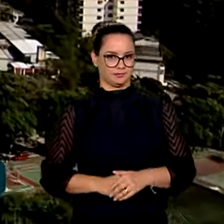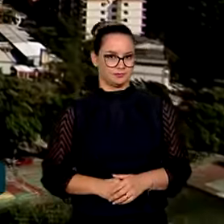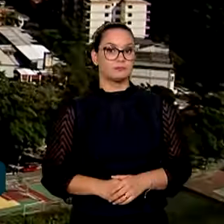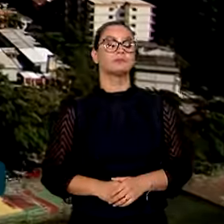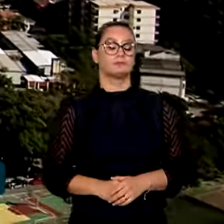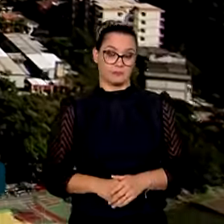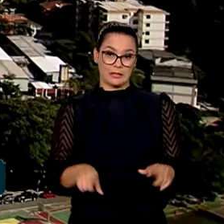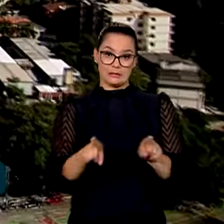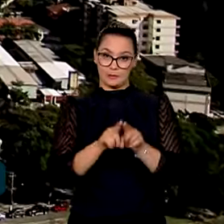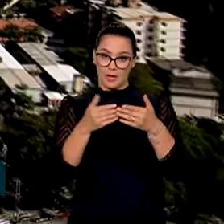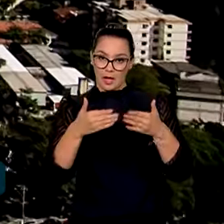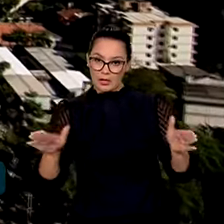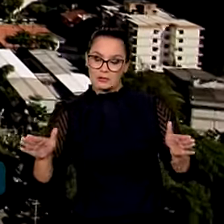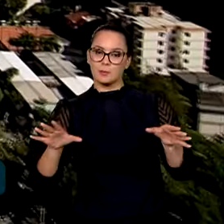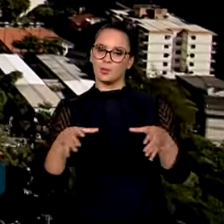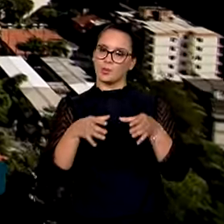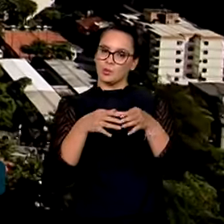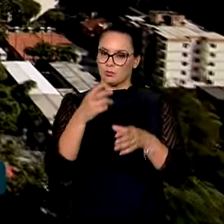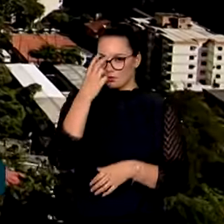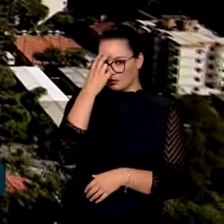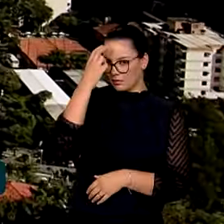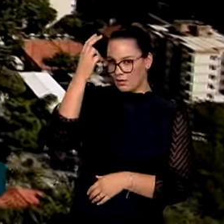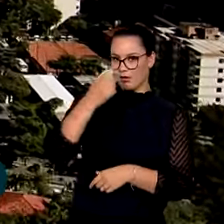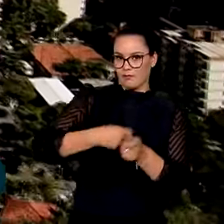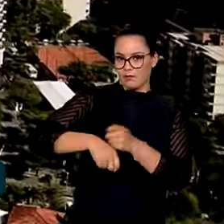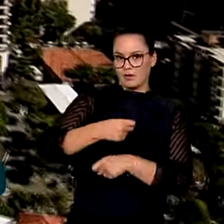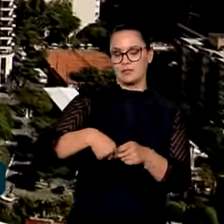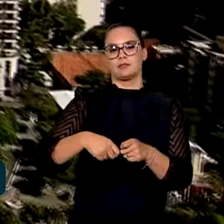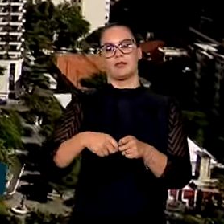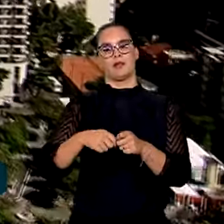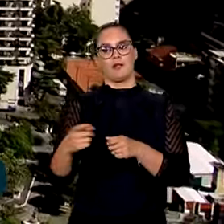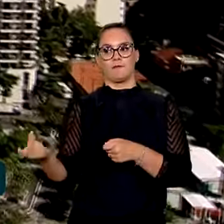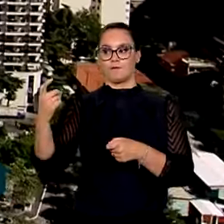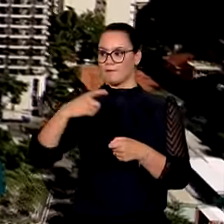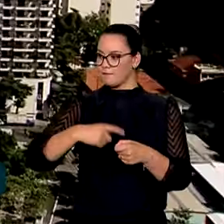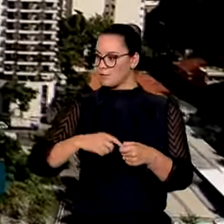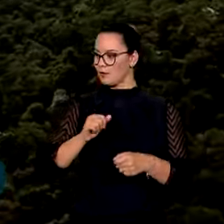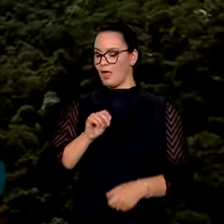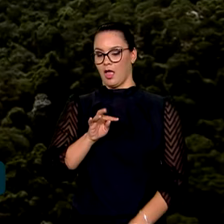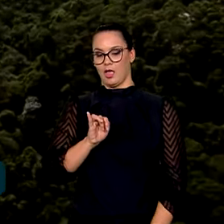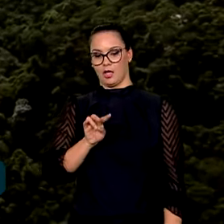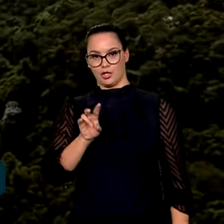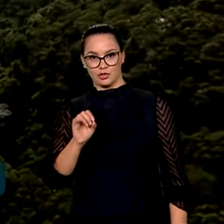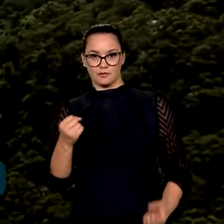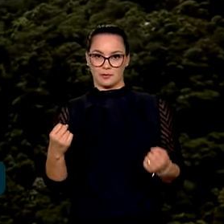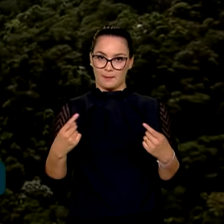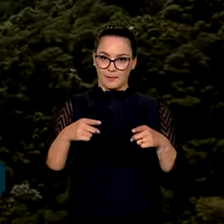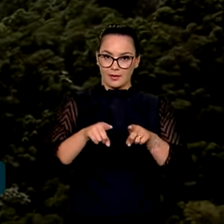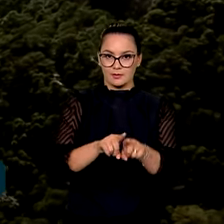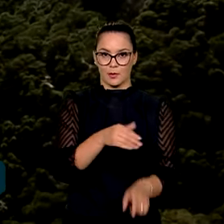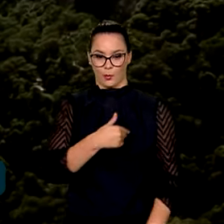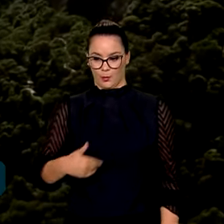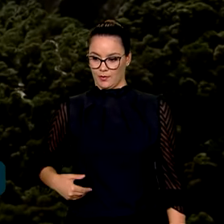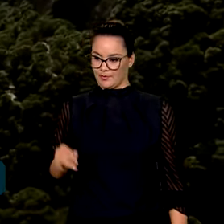elas, está o lançamento de um comitê de inteligência financeira e recuperação de ativos, numa parceria entre